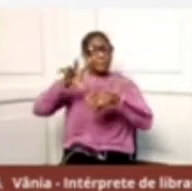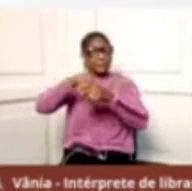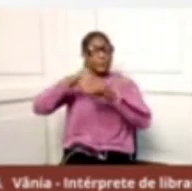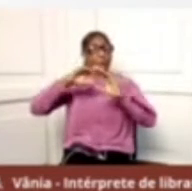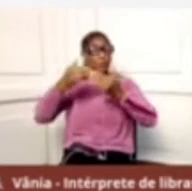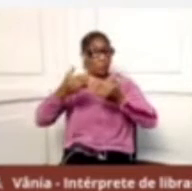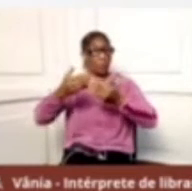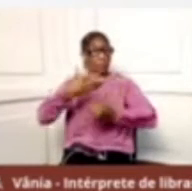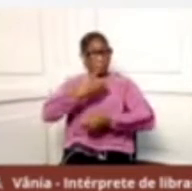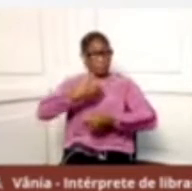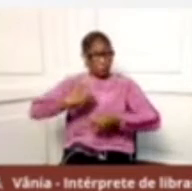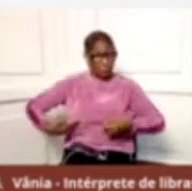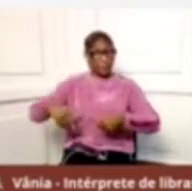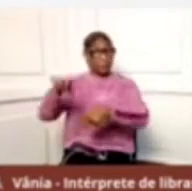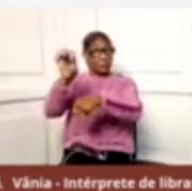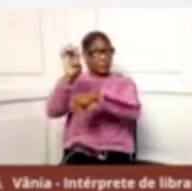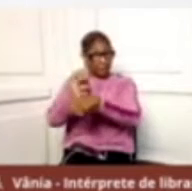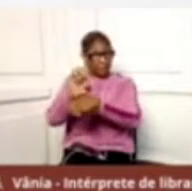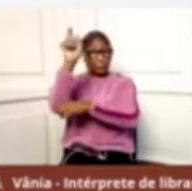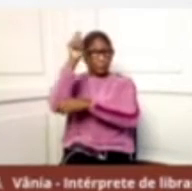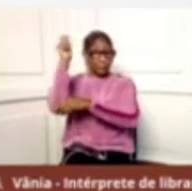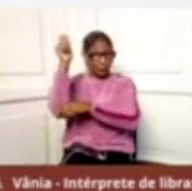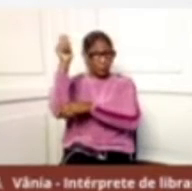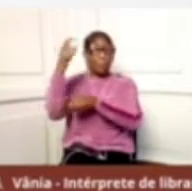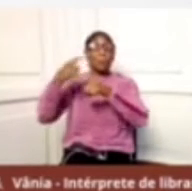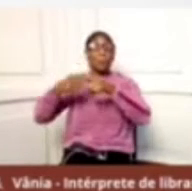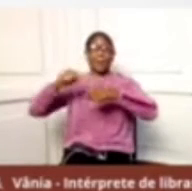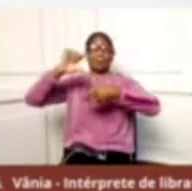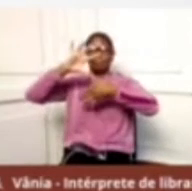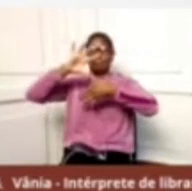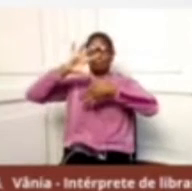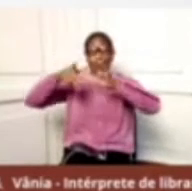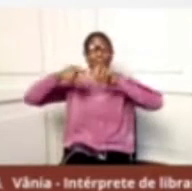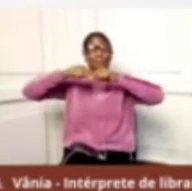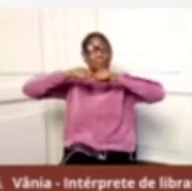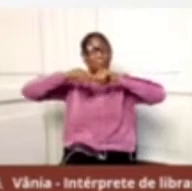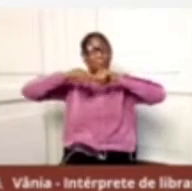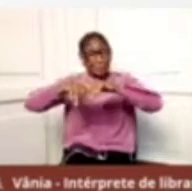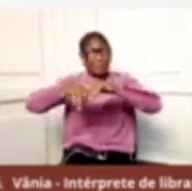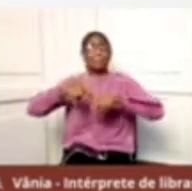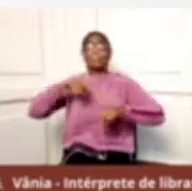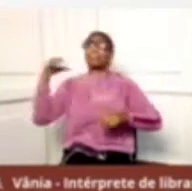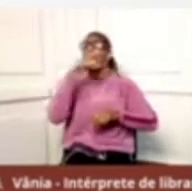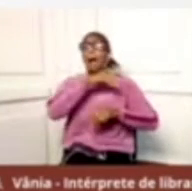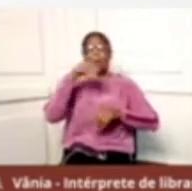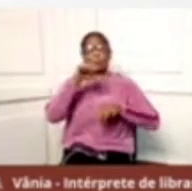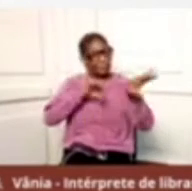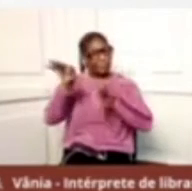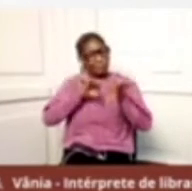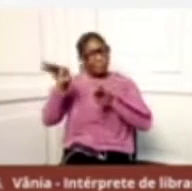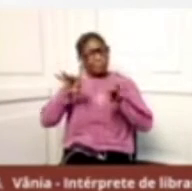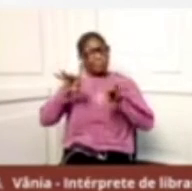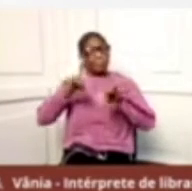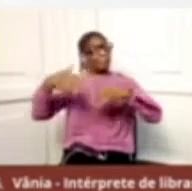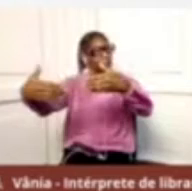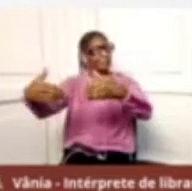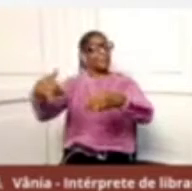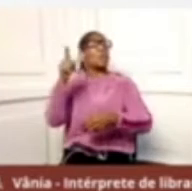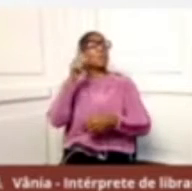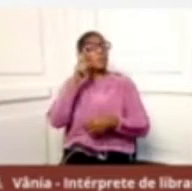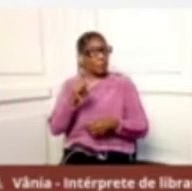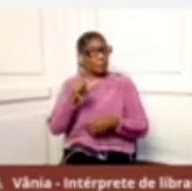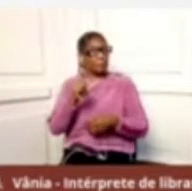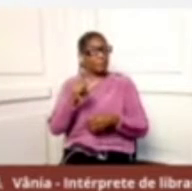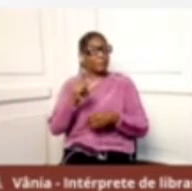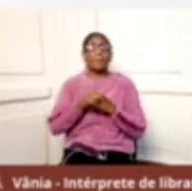públicas do estado e a pandemia nos fez acelerar esse processo. Vai